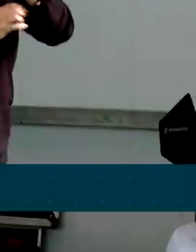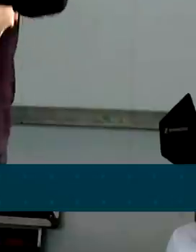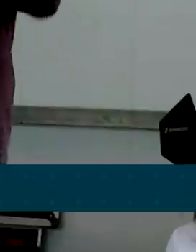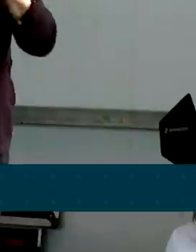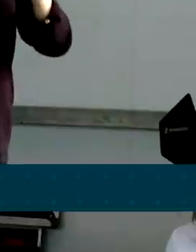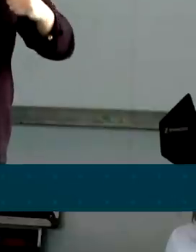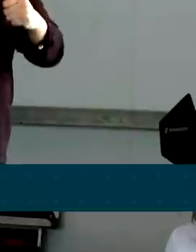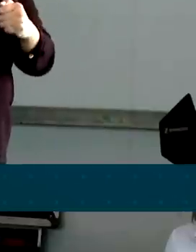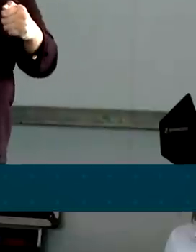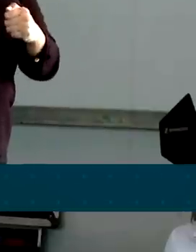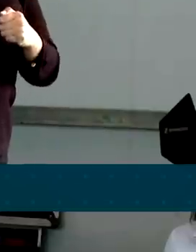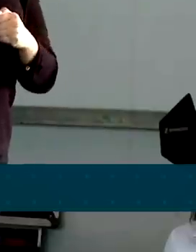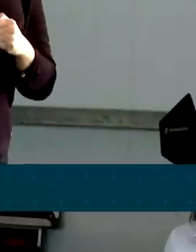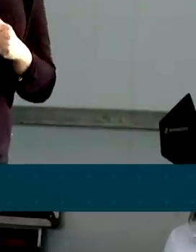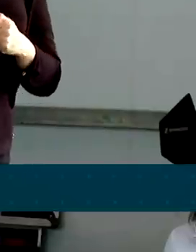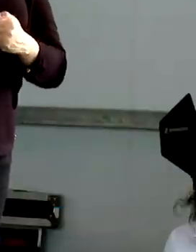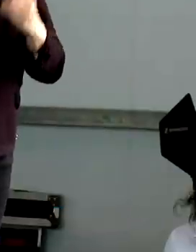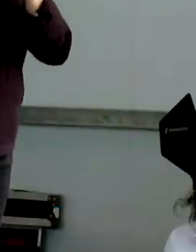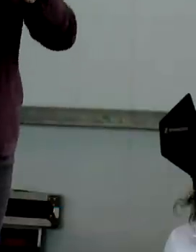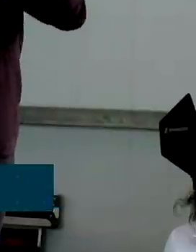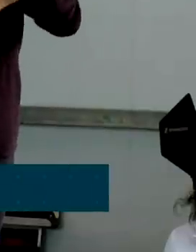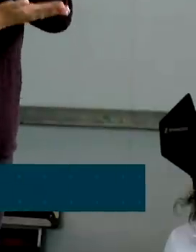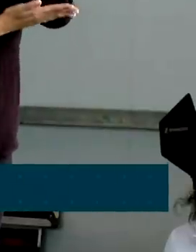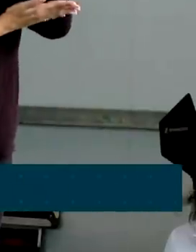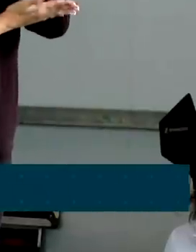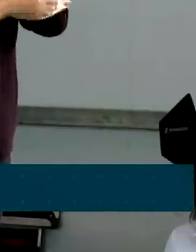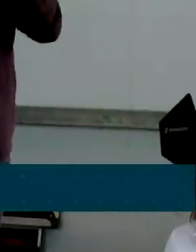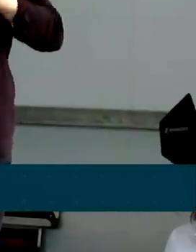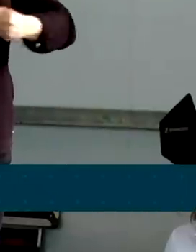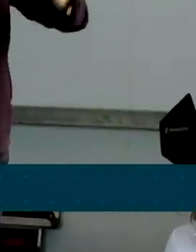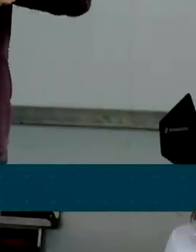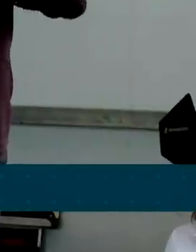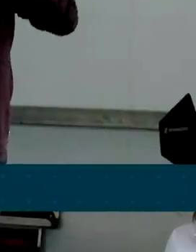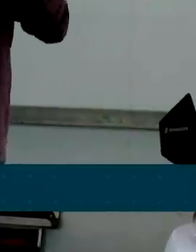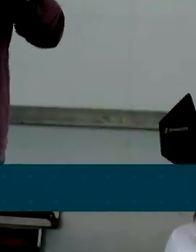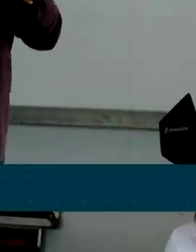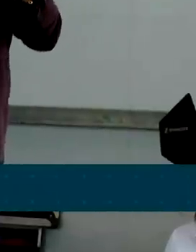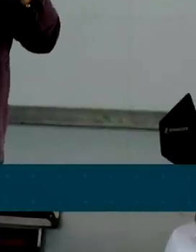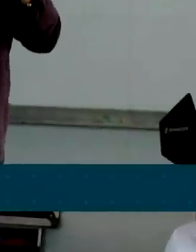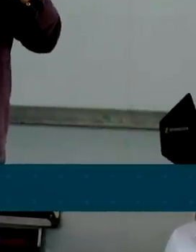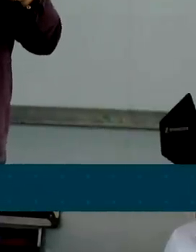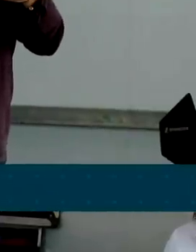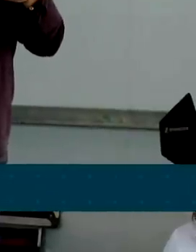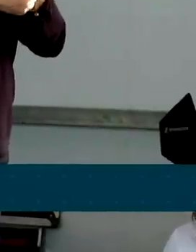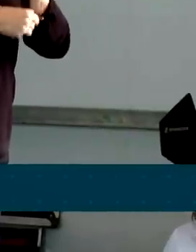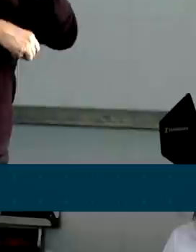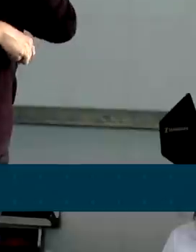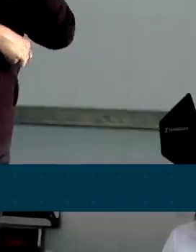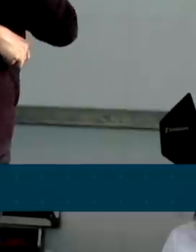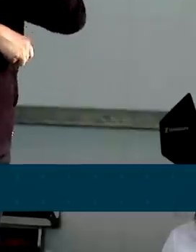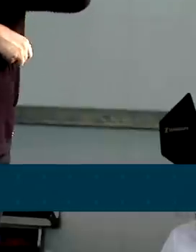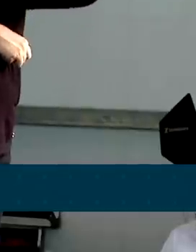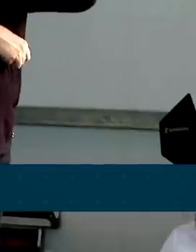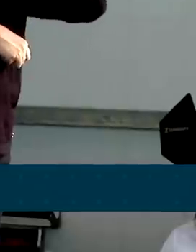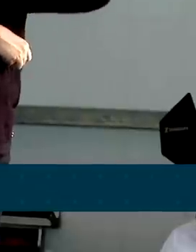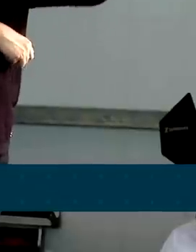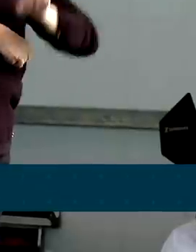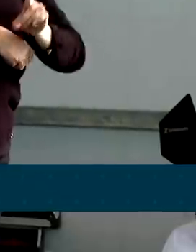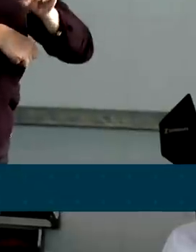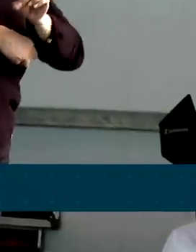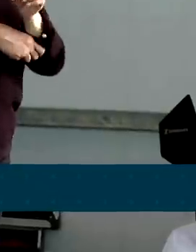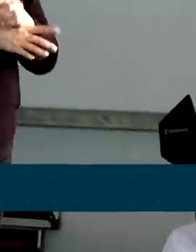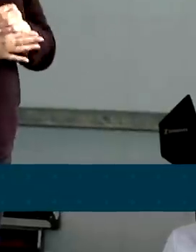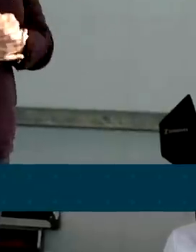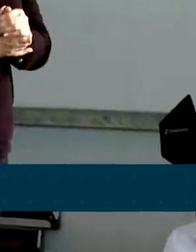operação em setembro do ano passado, nós teríamos, não é, diretor Sandoval, muita dificuldade